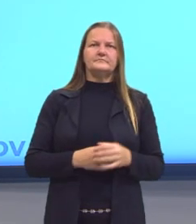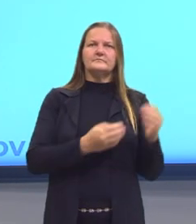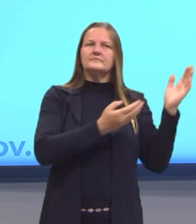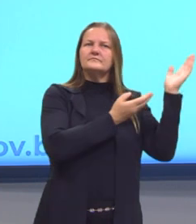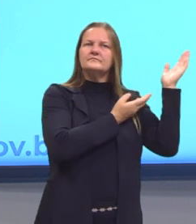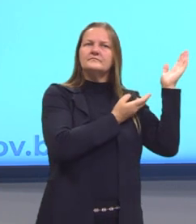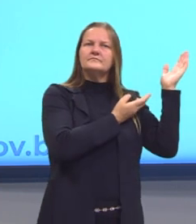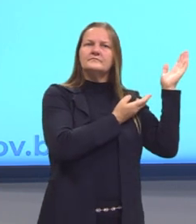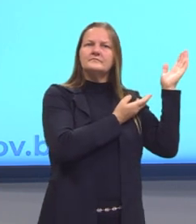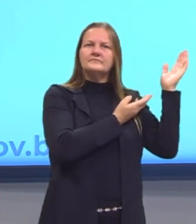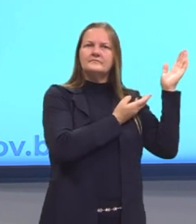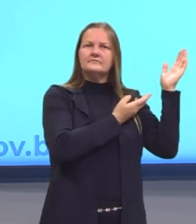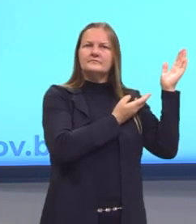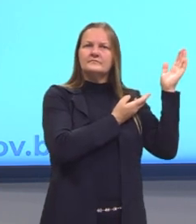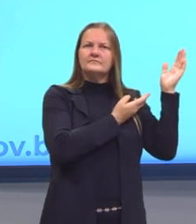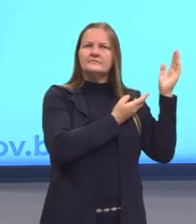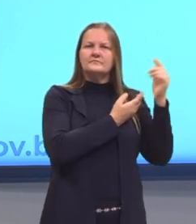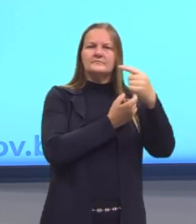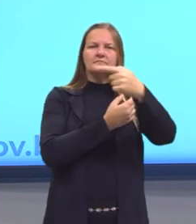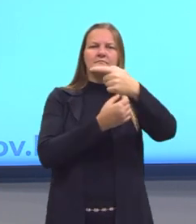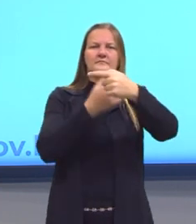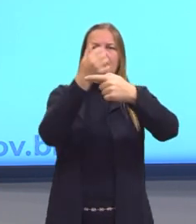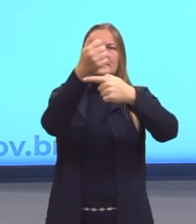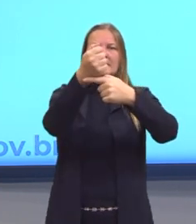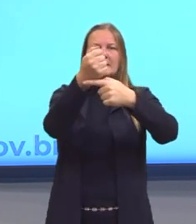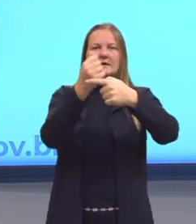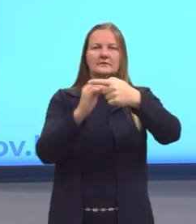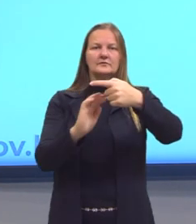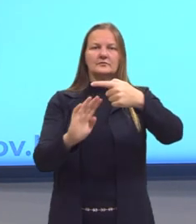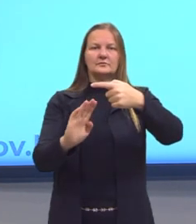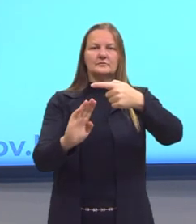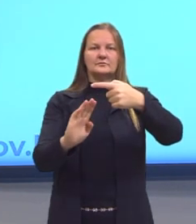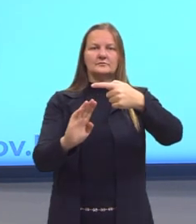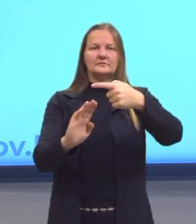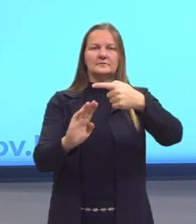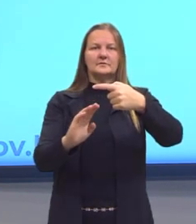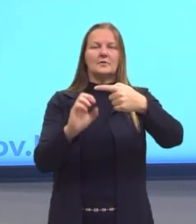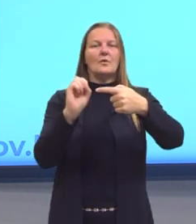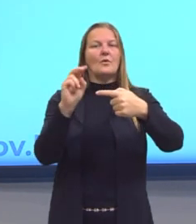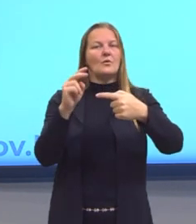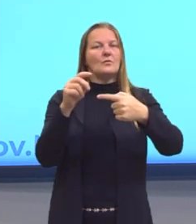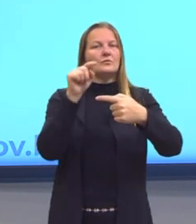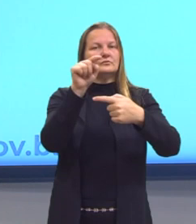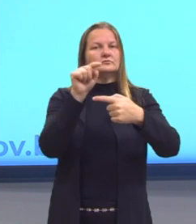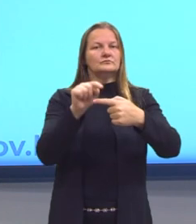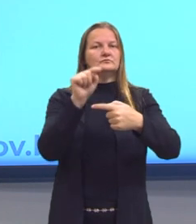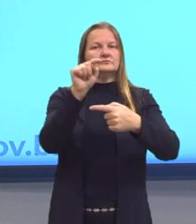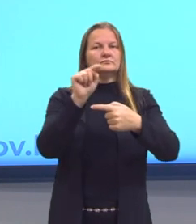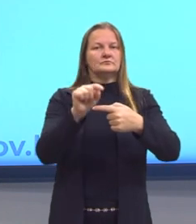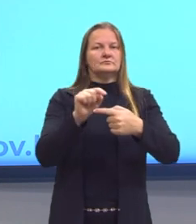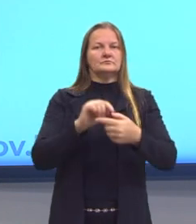uma fração, o A sobre B com o tracinho, ou os dois pontinhos,